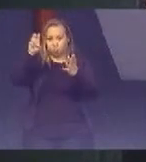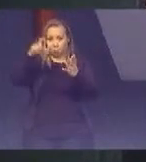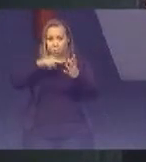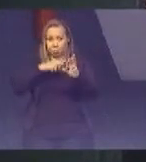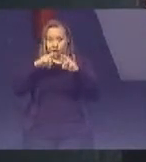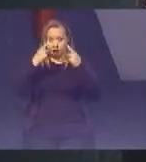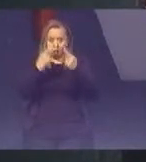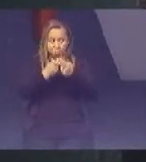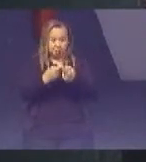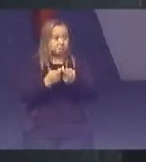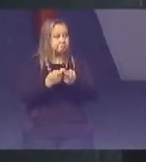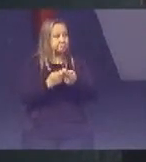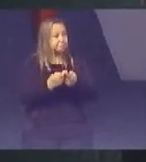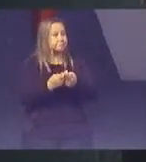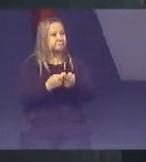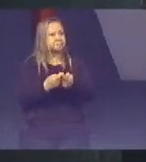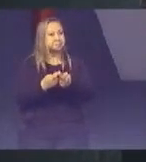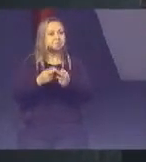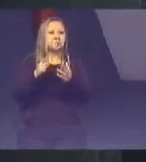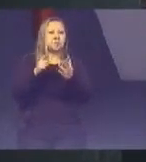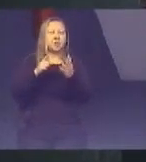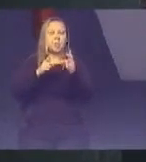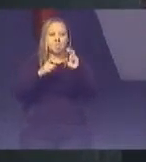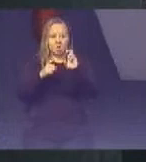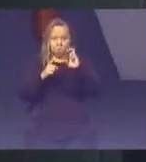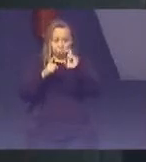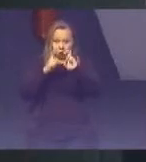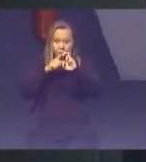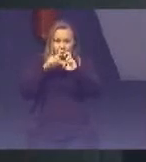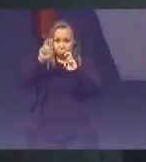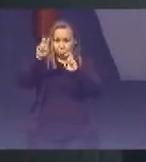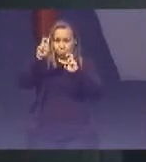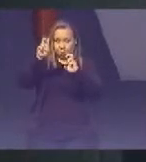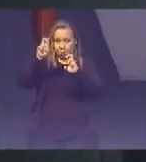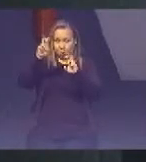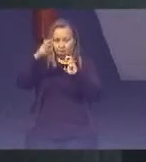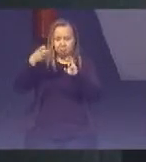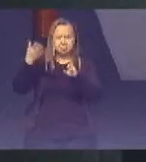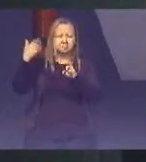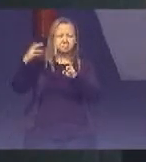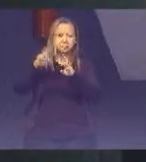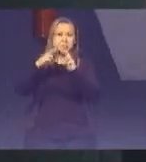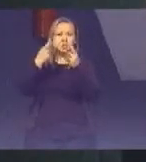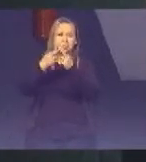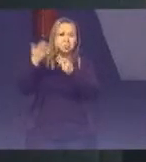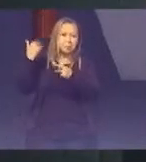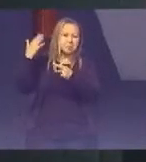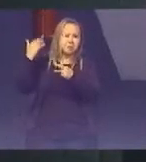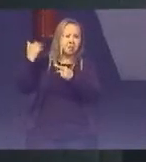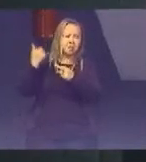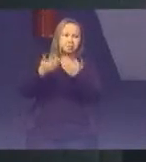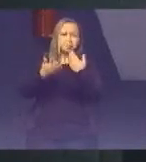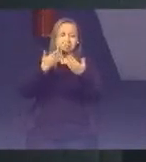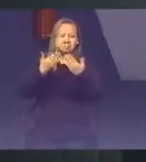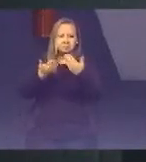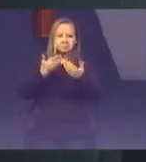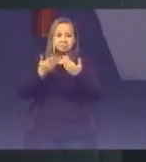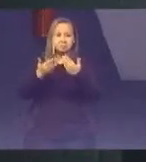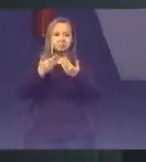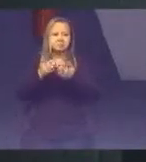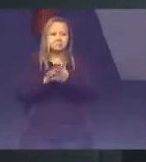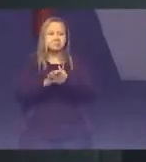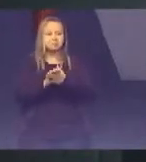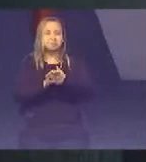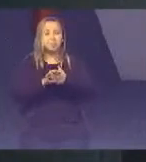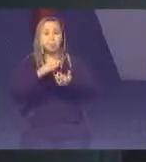Agora tivemos Ontem Ontem De ontem Das seis e pouco Da tarde Até quase onze horas Da noite Com o ministro